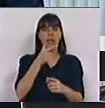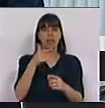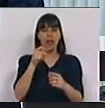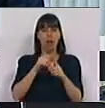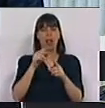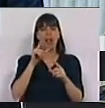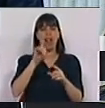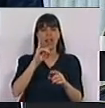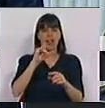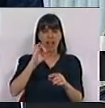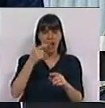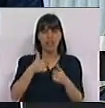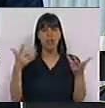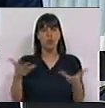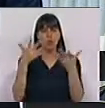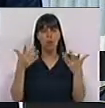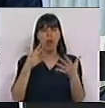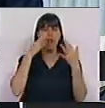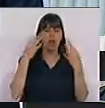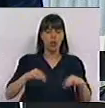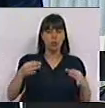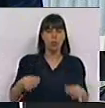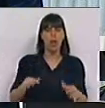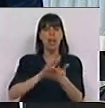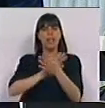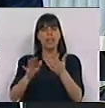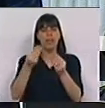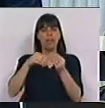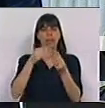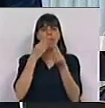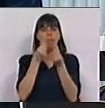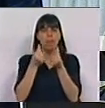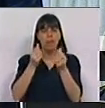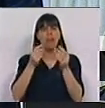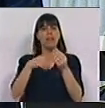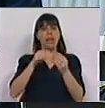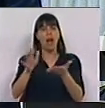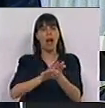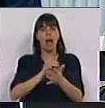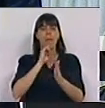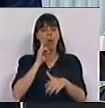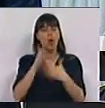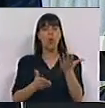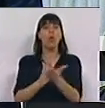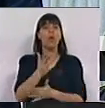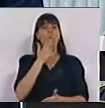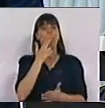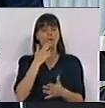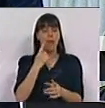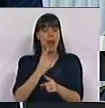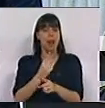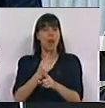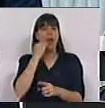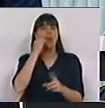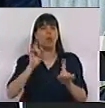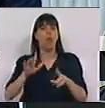light, ultra light, suave, natural, biológico, sem aditivos, uma espécie de pode continuar a fumar que isto não é